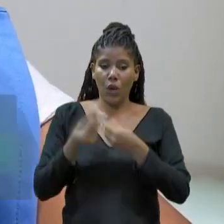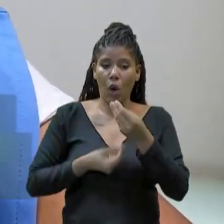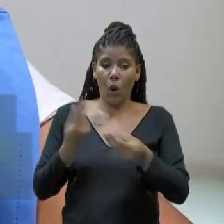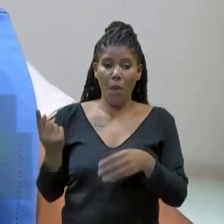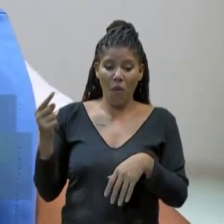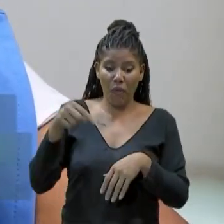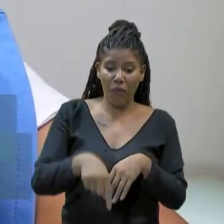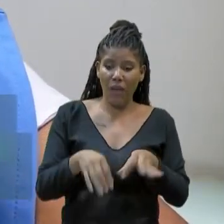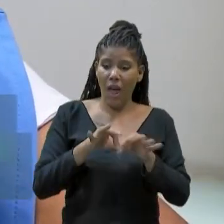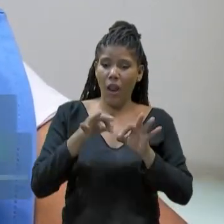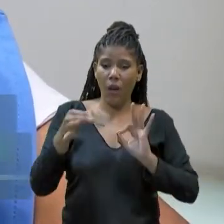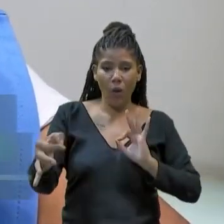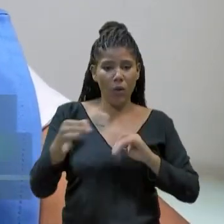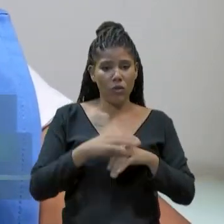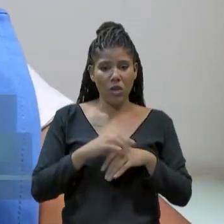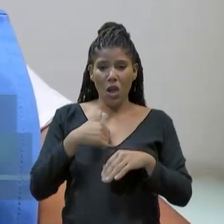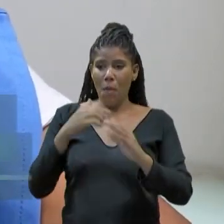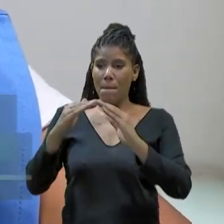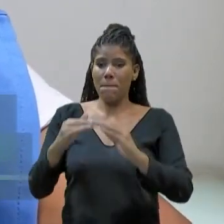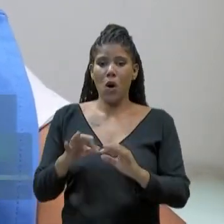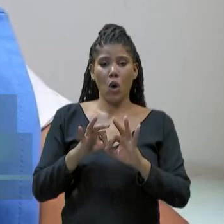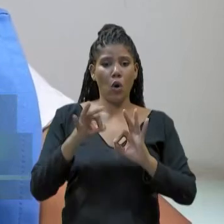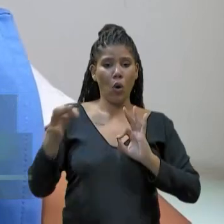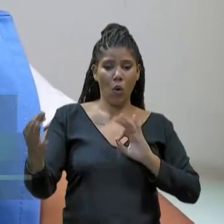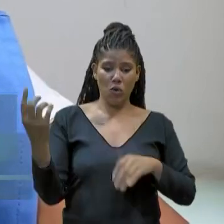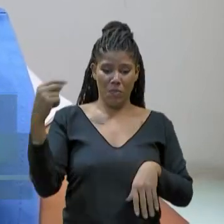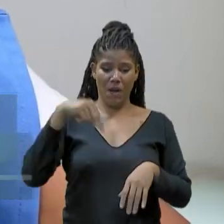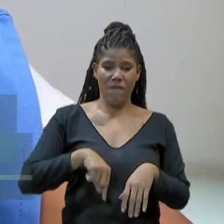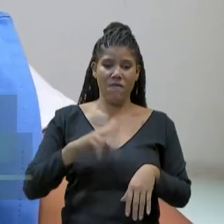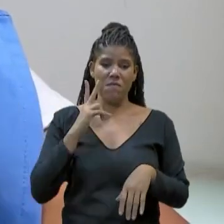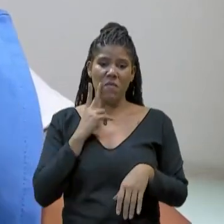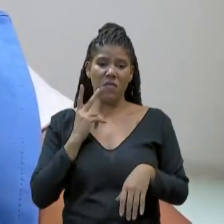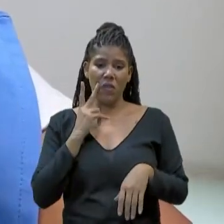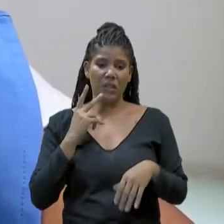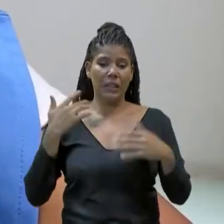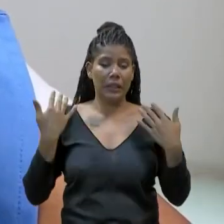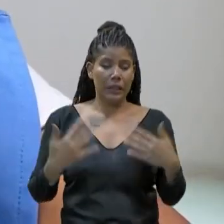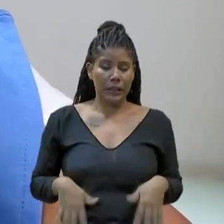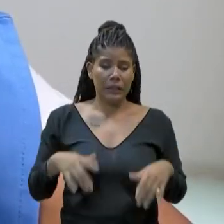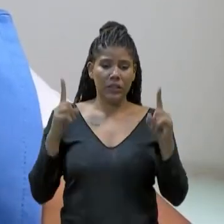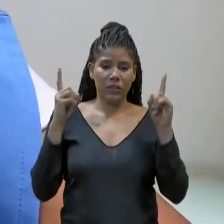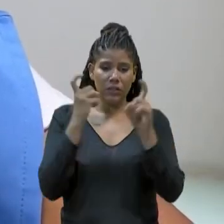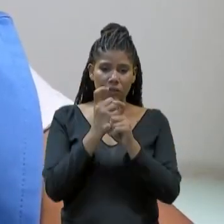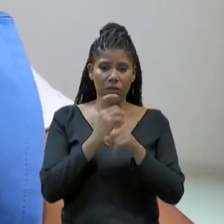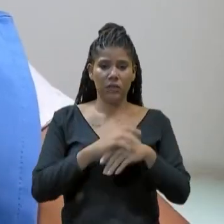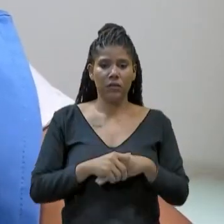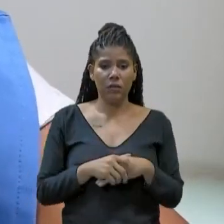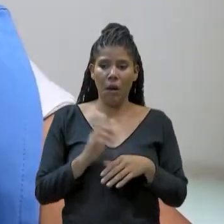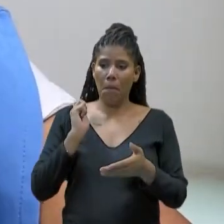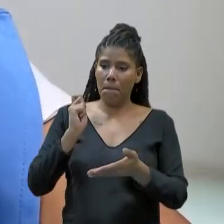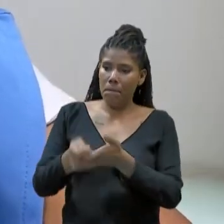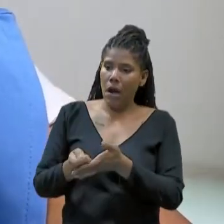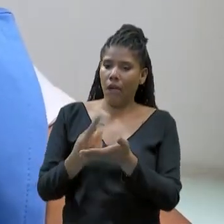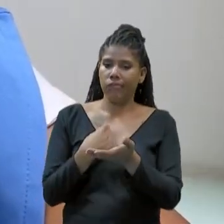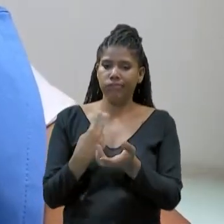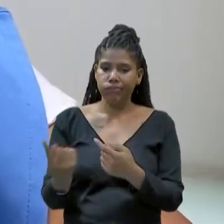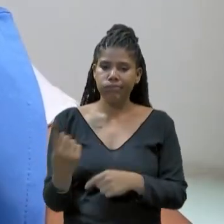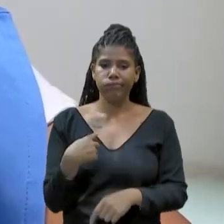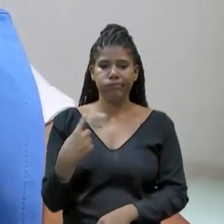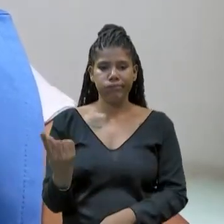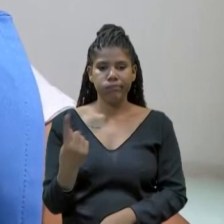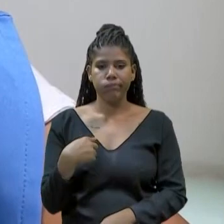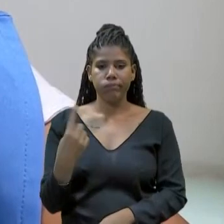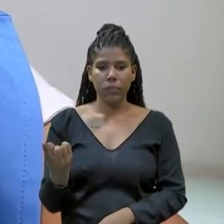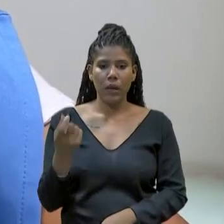longe, onde a gente mora. Para ir para casa não tem como. Tudo pagando. Para ir e voltar não tem como não. A gente tem que sair de